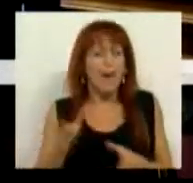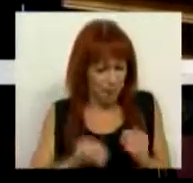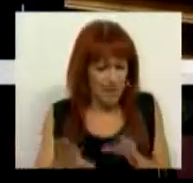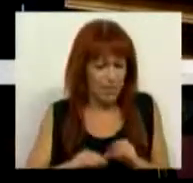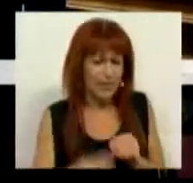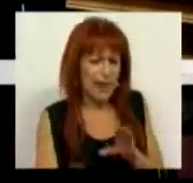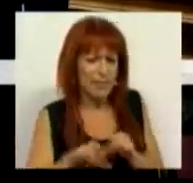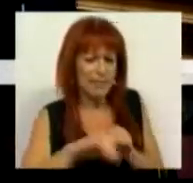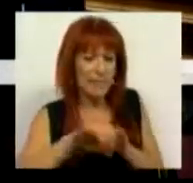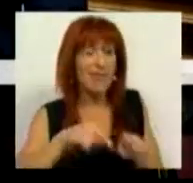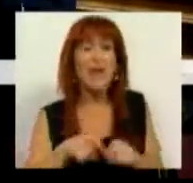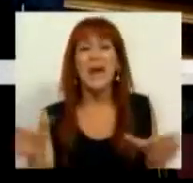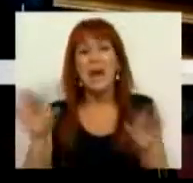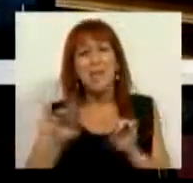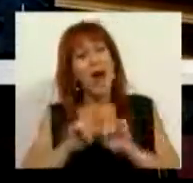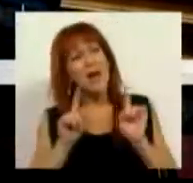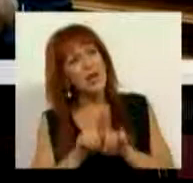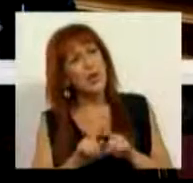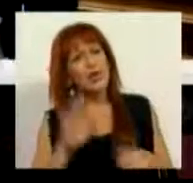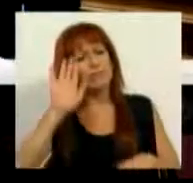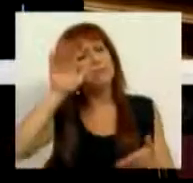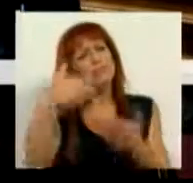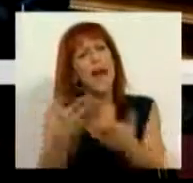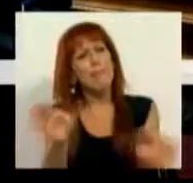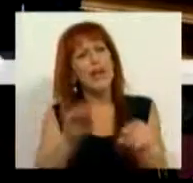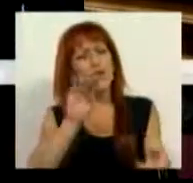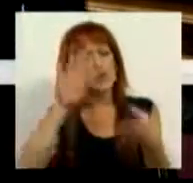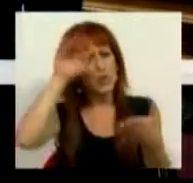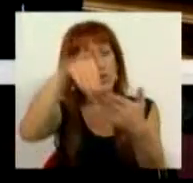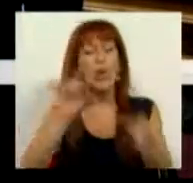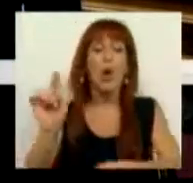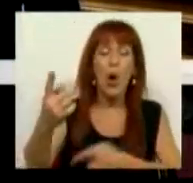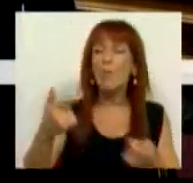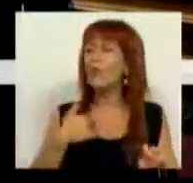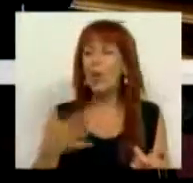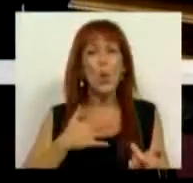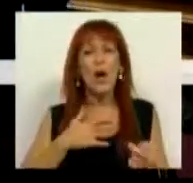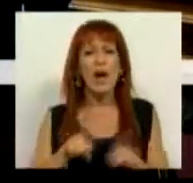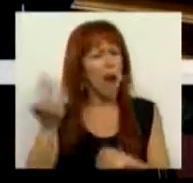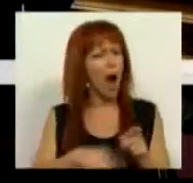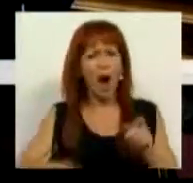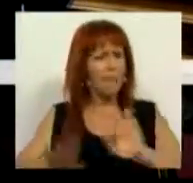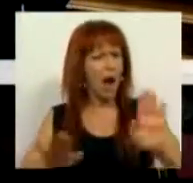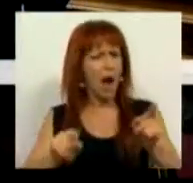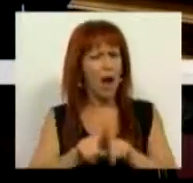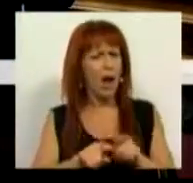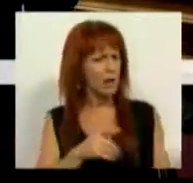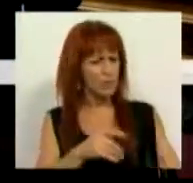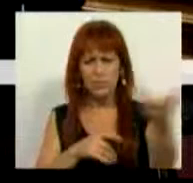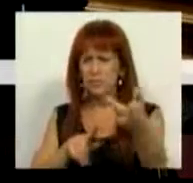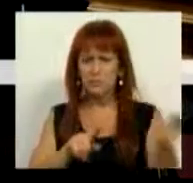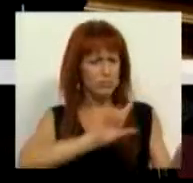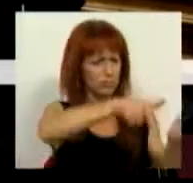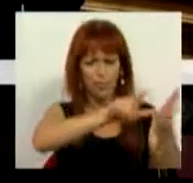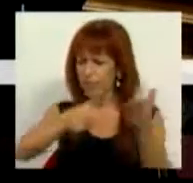mais longe e é mais consequente nas soluções, mesmo assim não queremos inviabilizar os projetos aqui